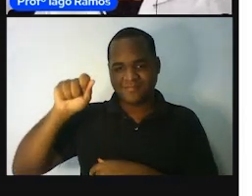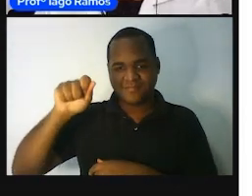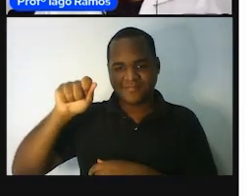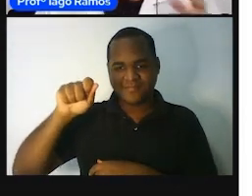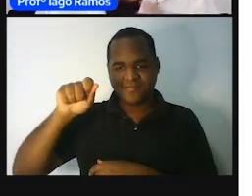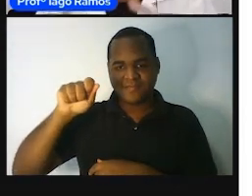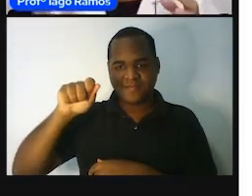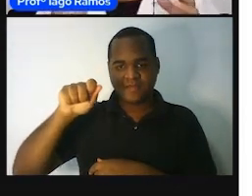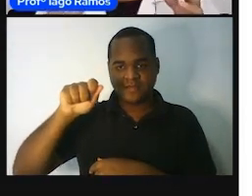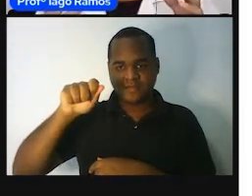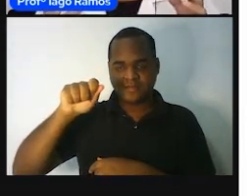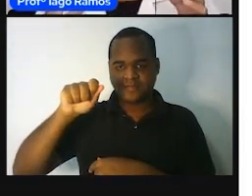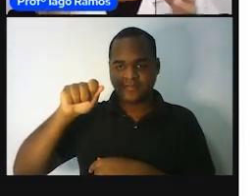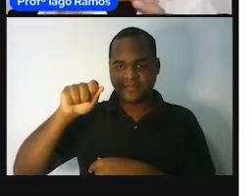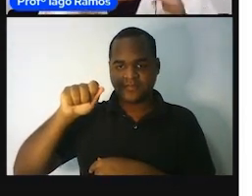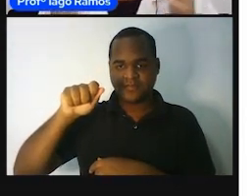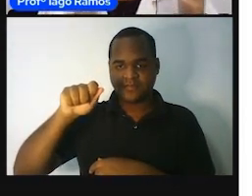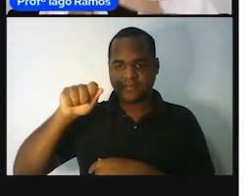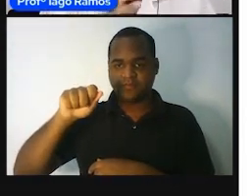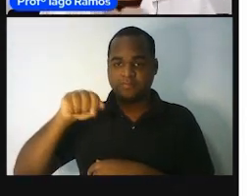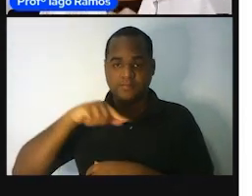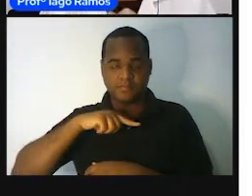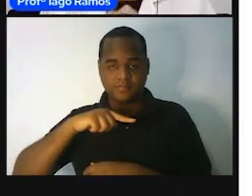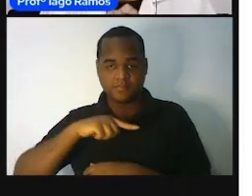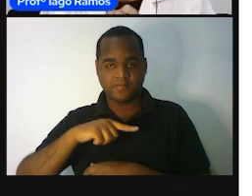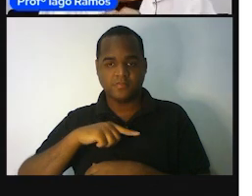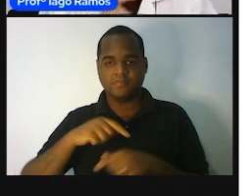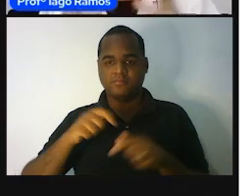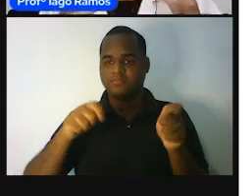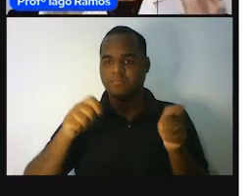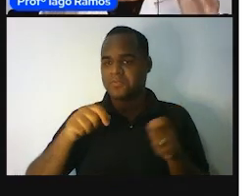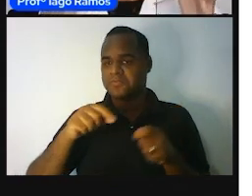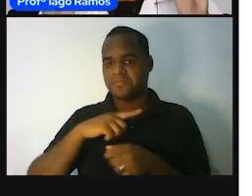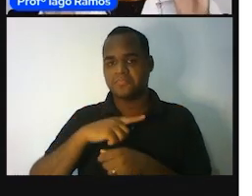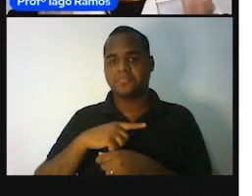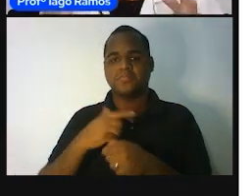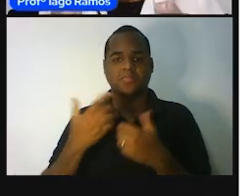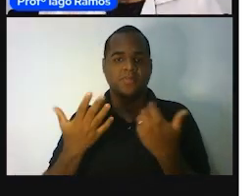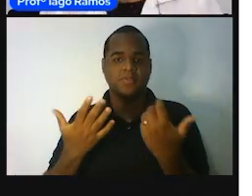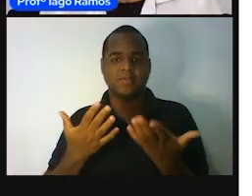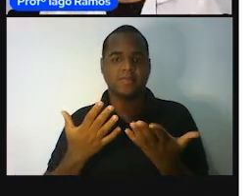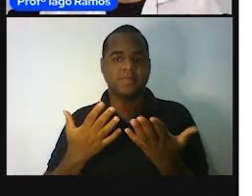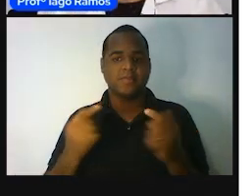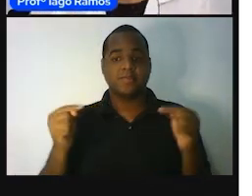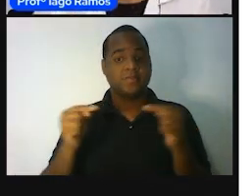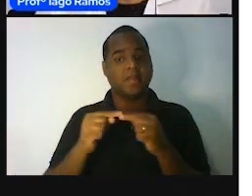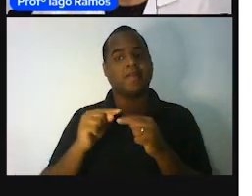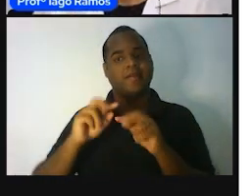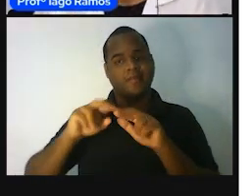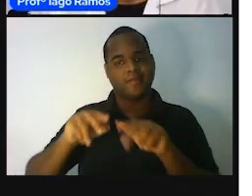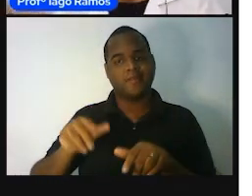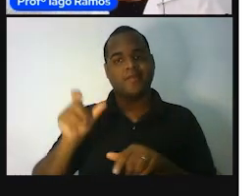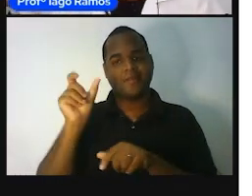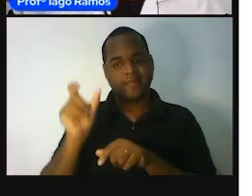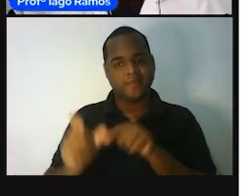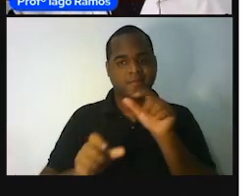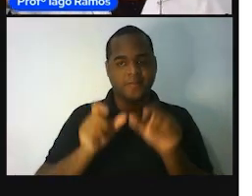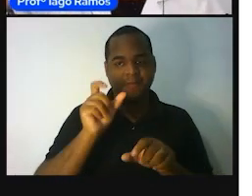ter aí uma coisa com a mesma formada de medida